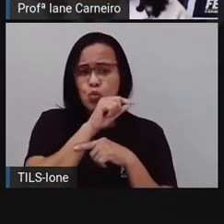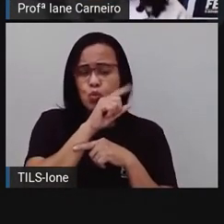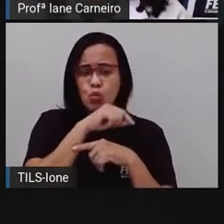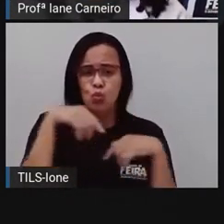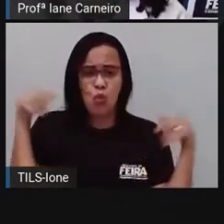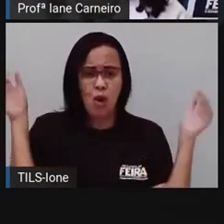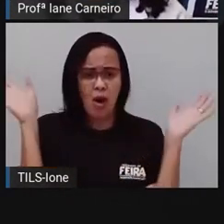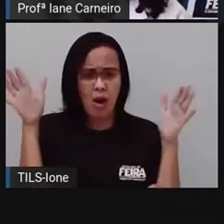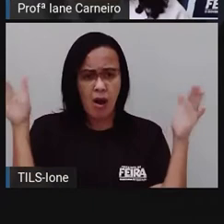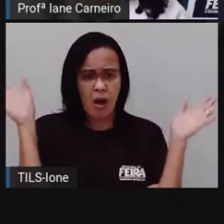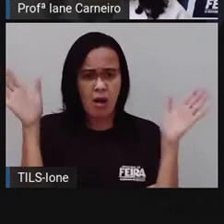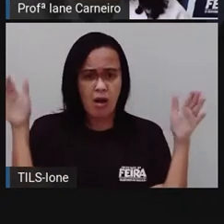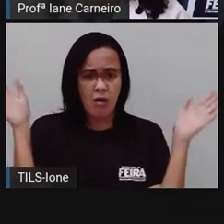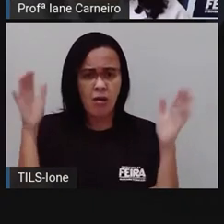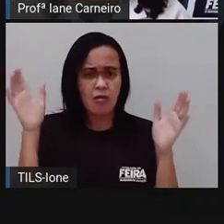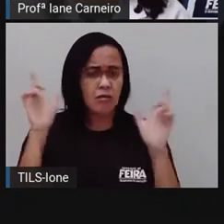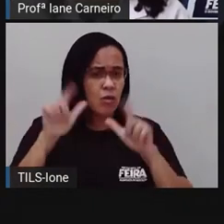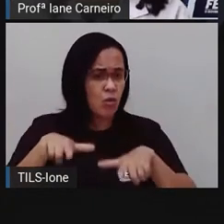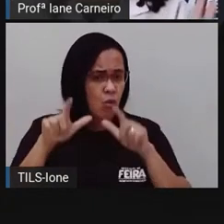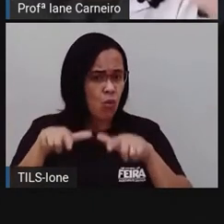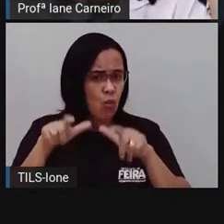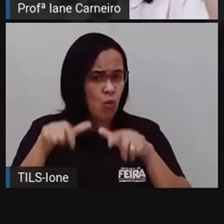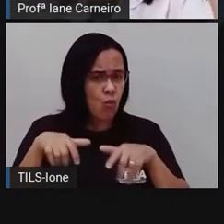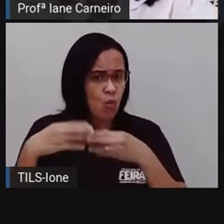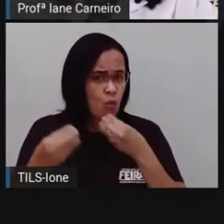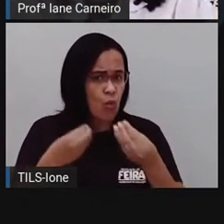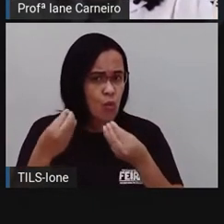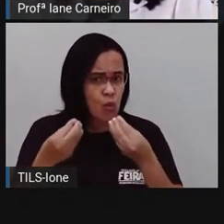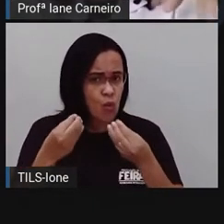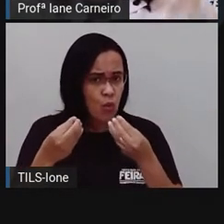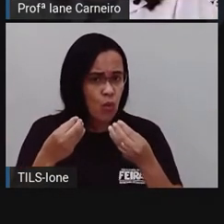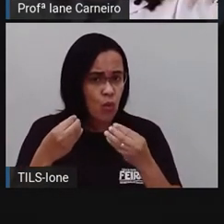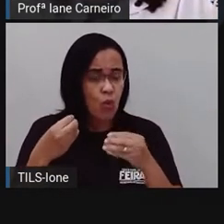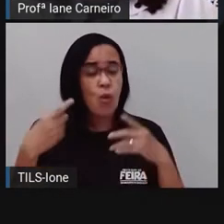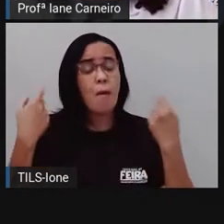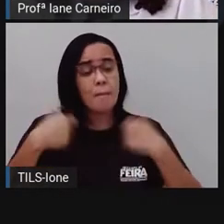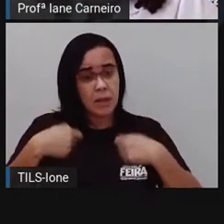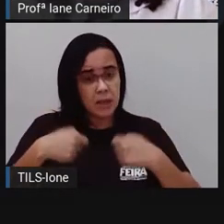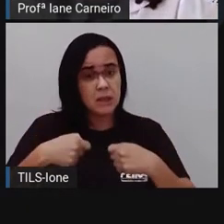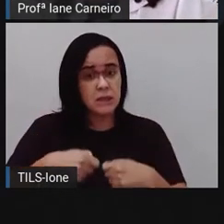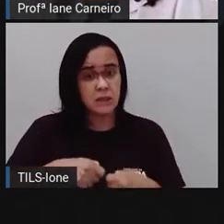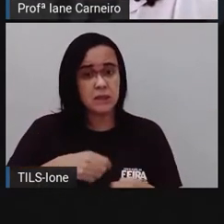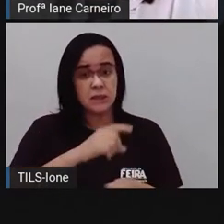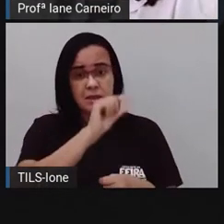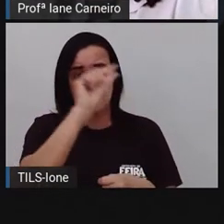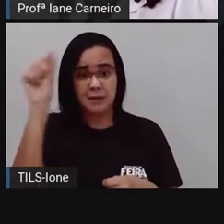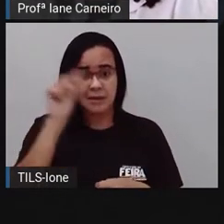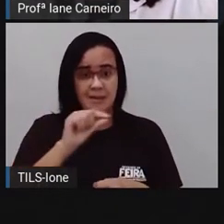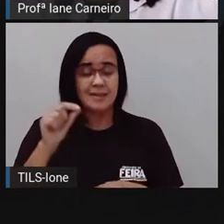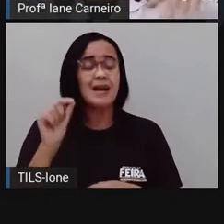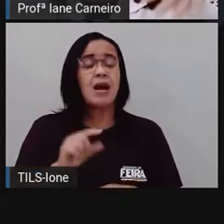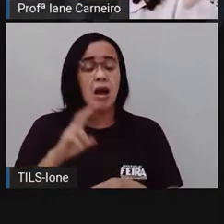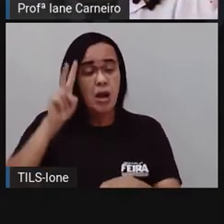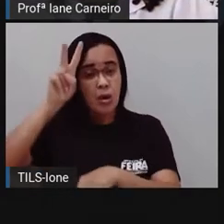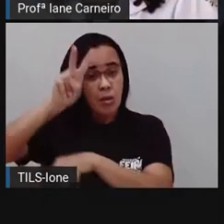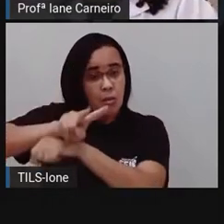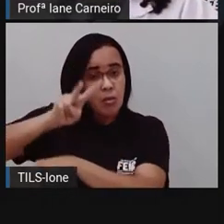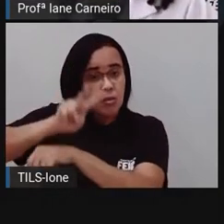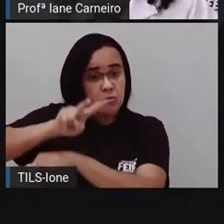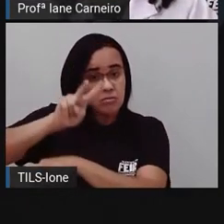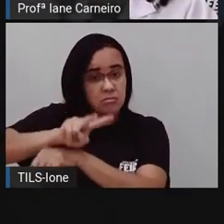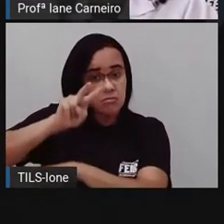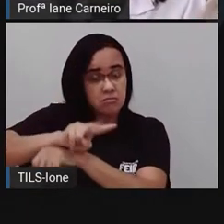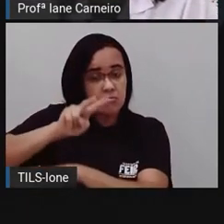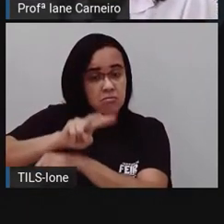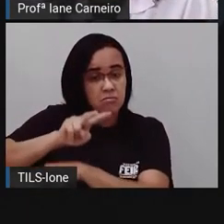local onde as aves ficam, ele tem tela de proteção para as aves não voarem, né? Não irem para qualquer lugar, né? Então, eles deixam lá